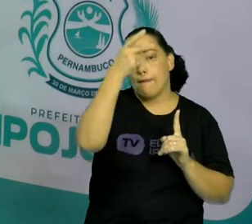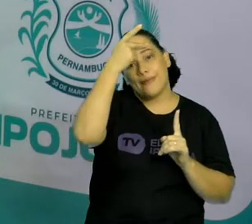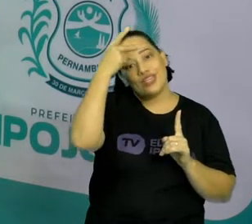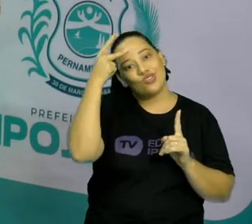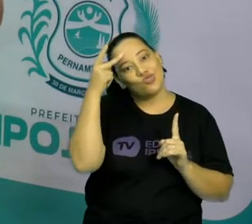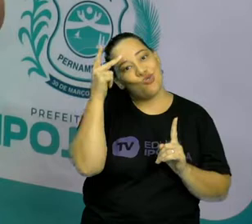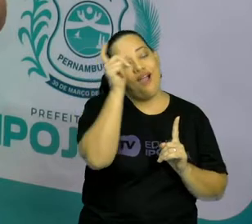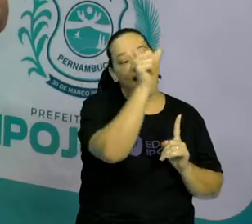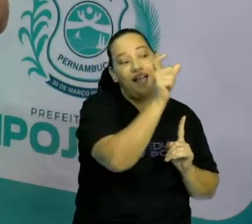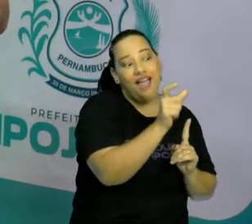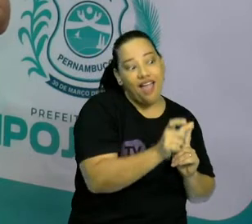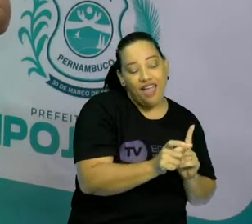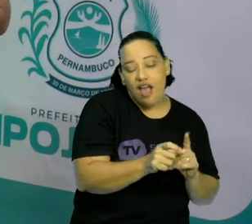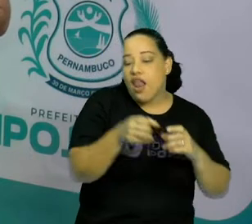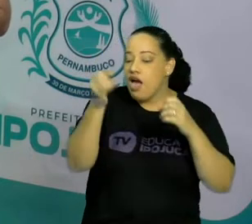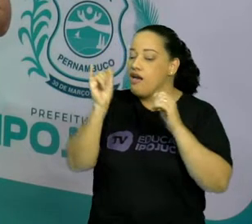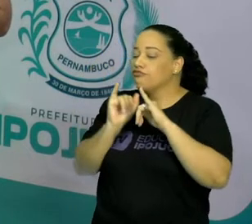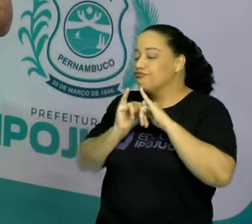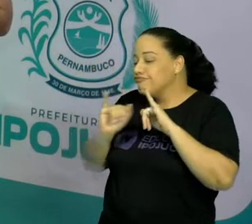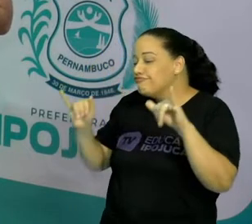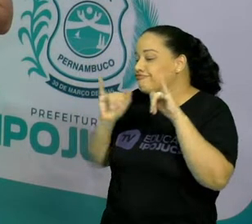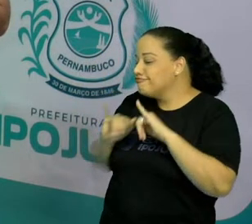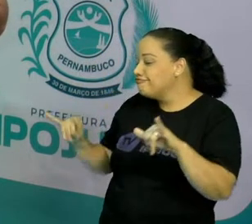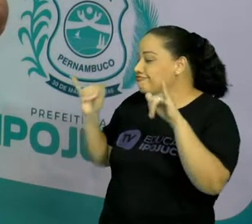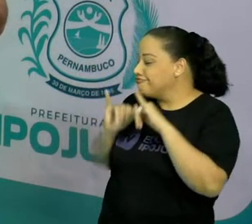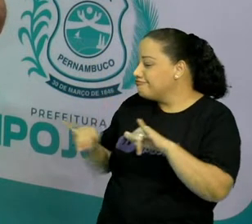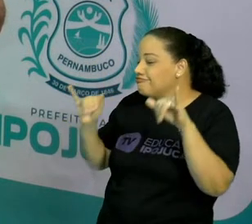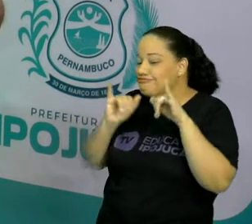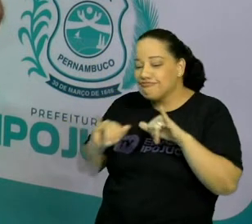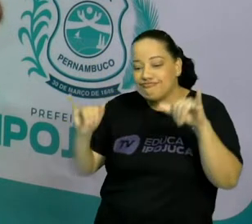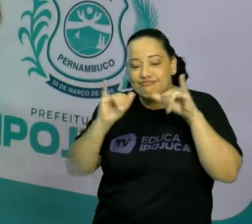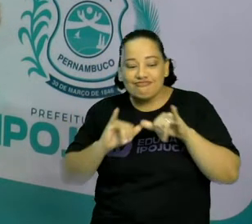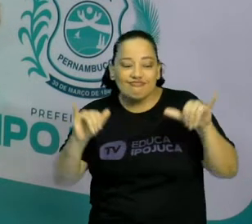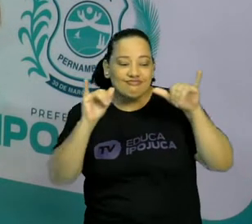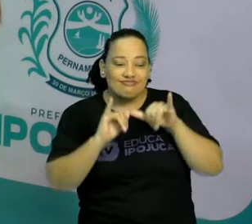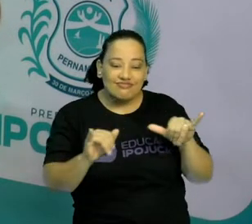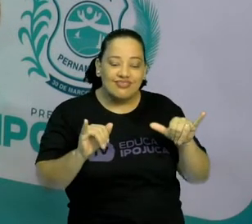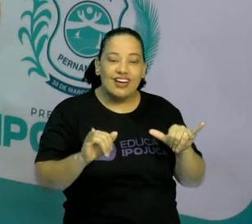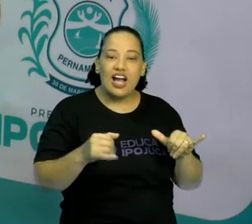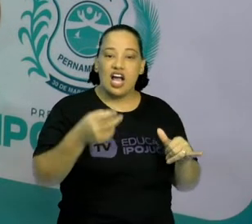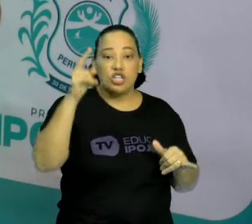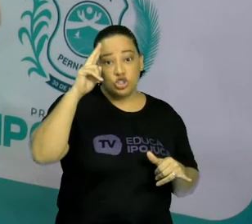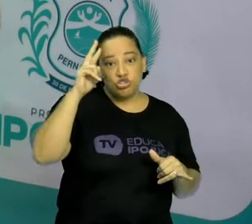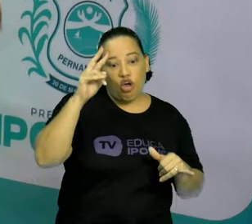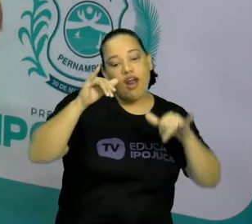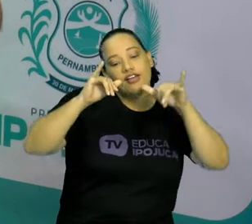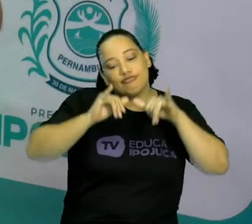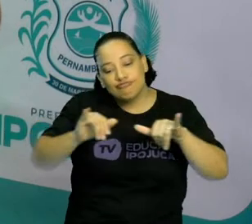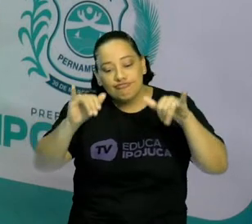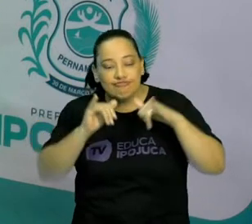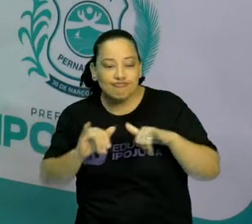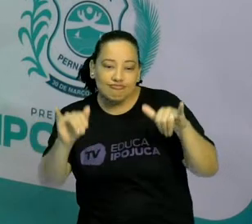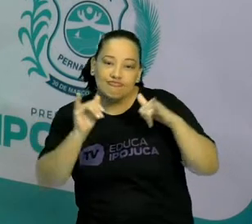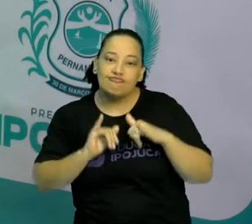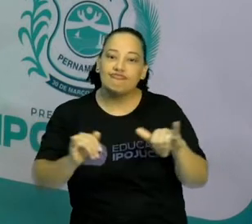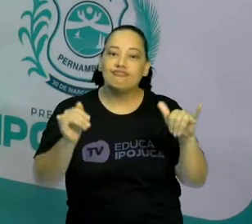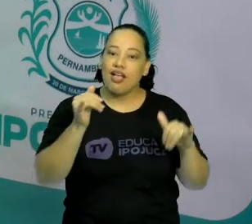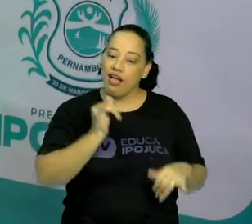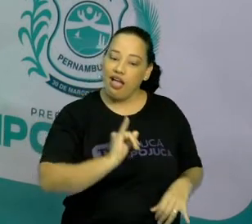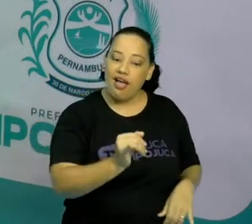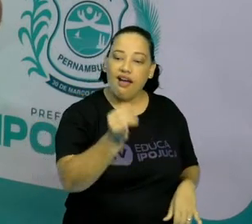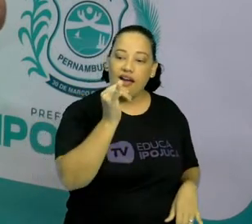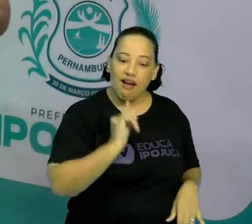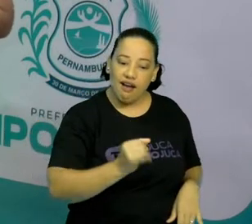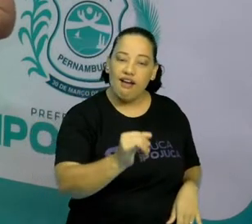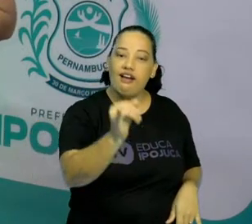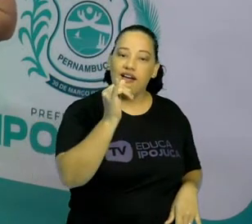conta a história. Isso mesmo, narrador é a pessoa que conta a história e ela pode ou